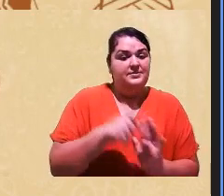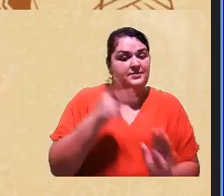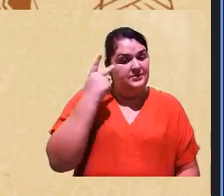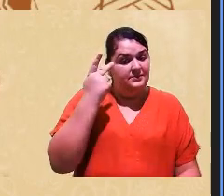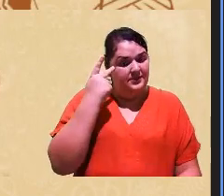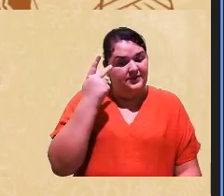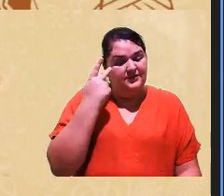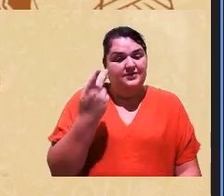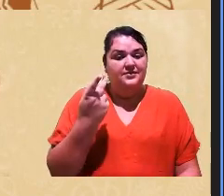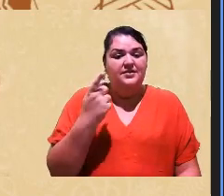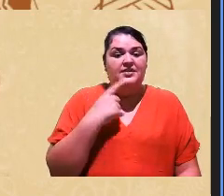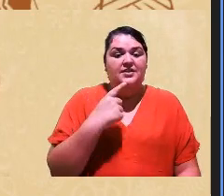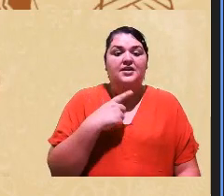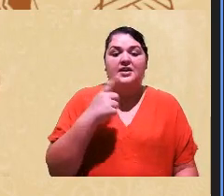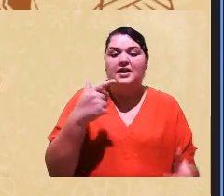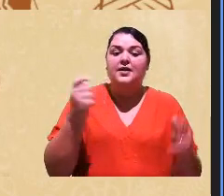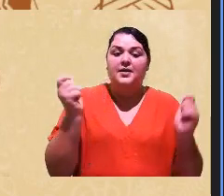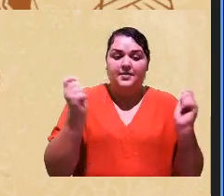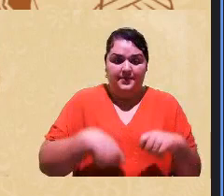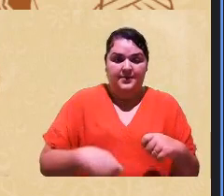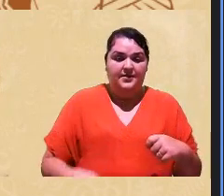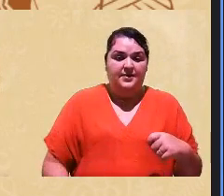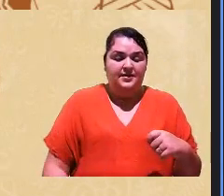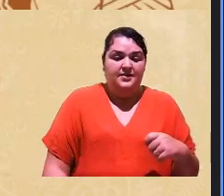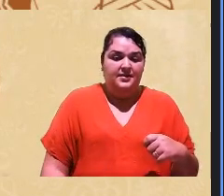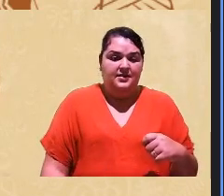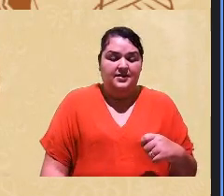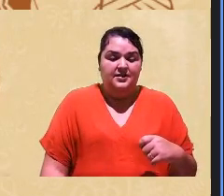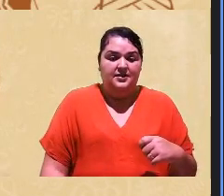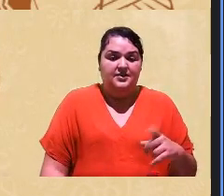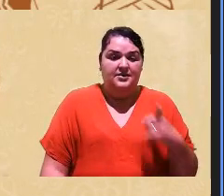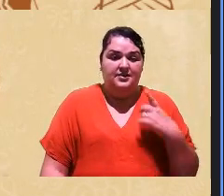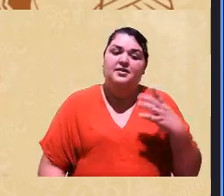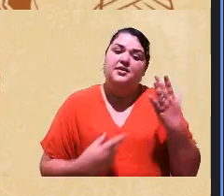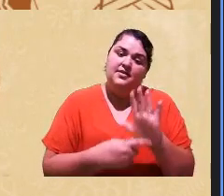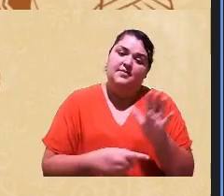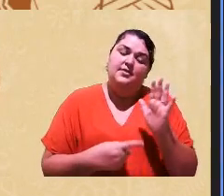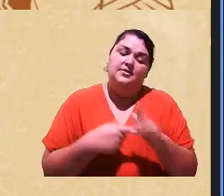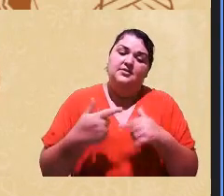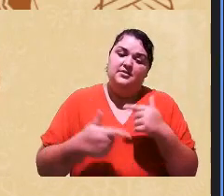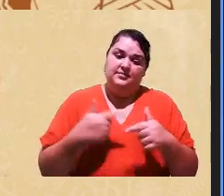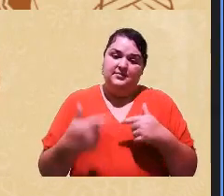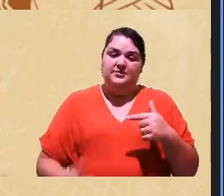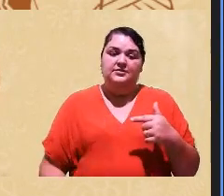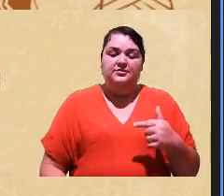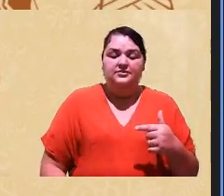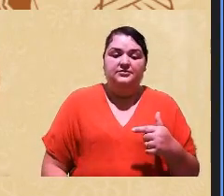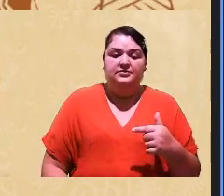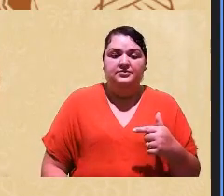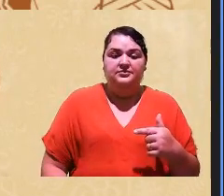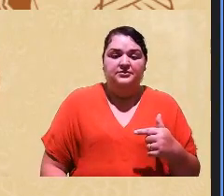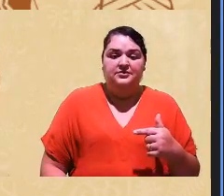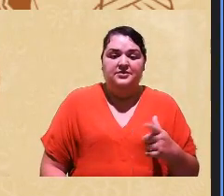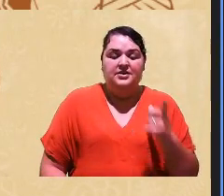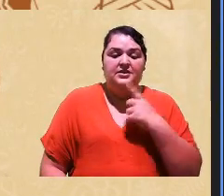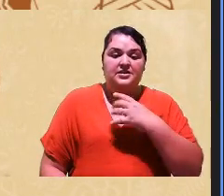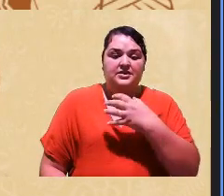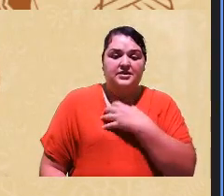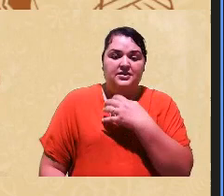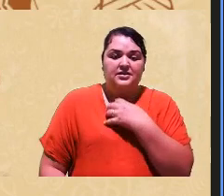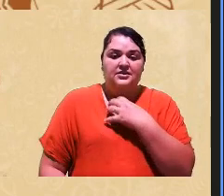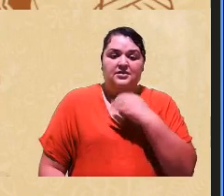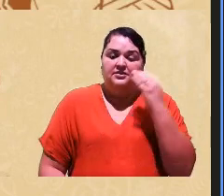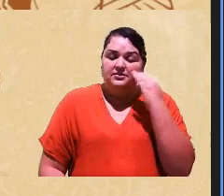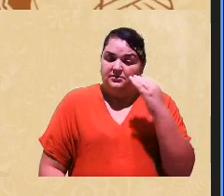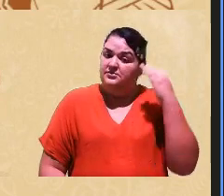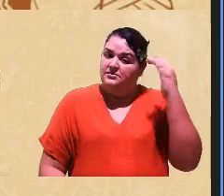trabalhei com probabilidade pelas amostras que fiz de da chance de um candidato negro